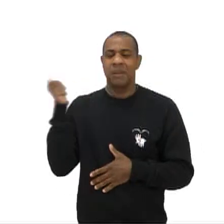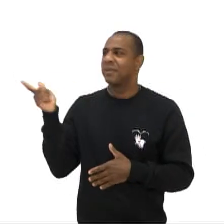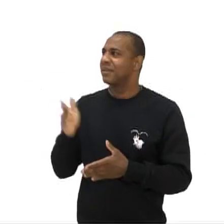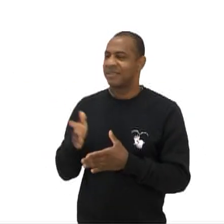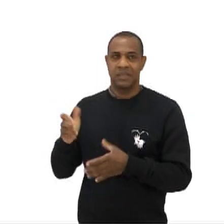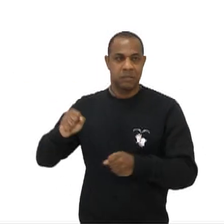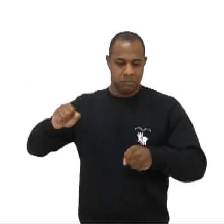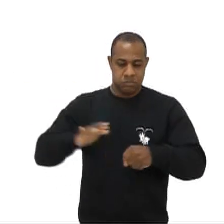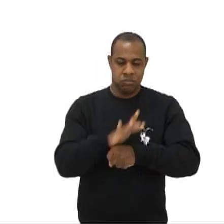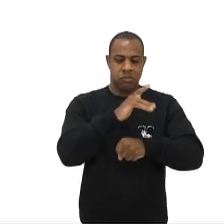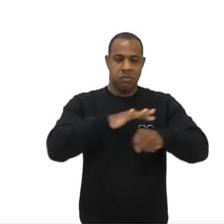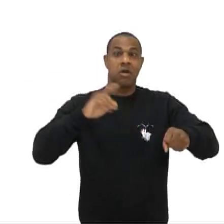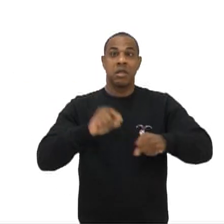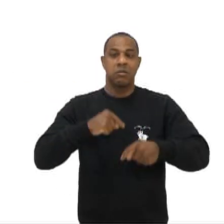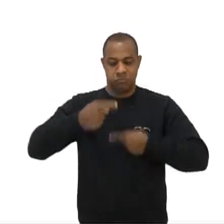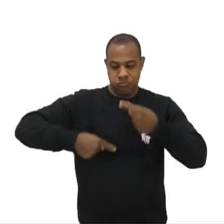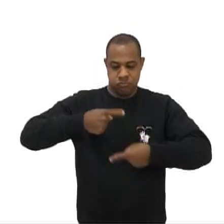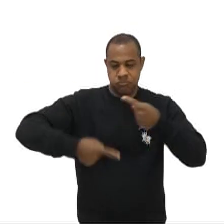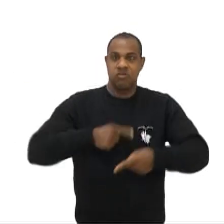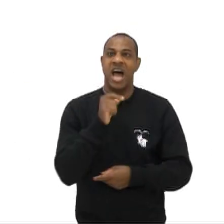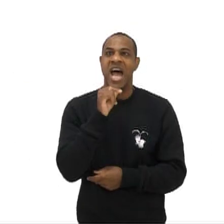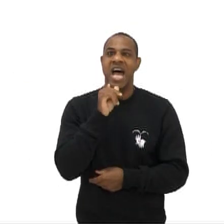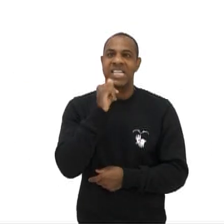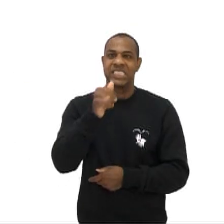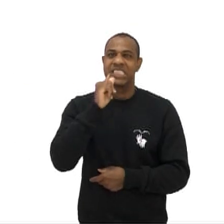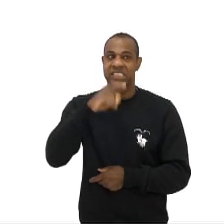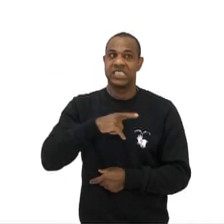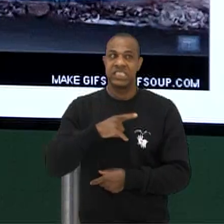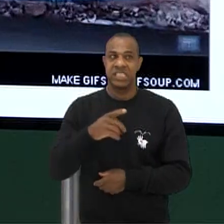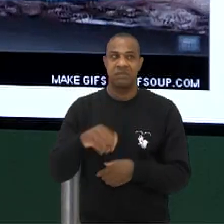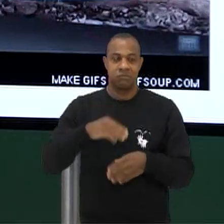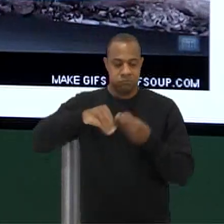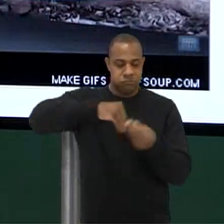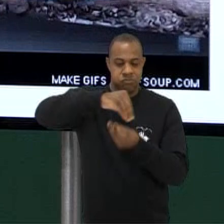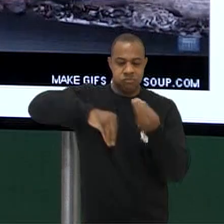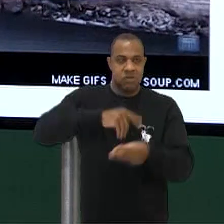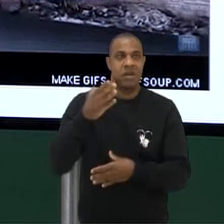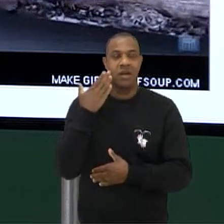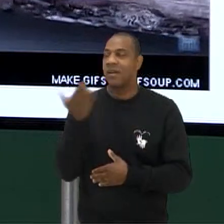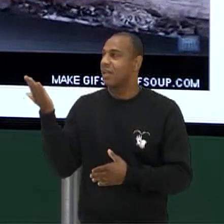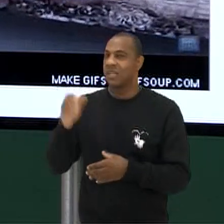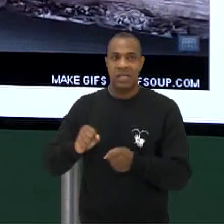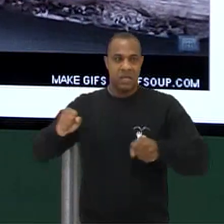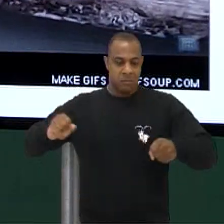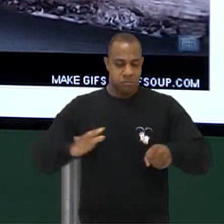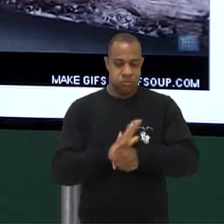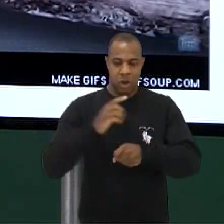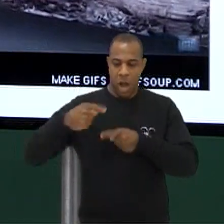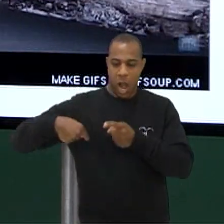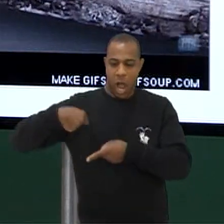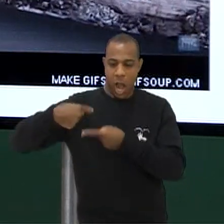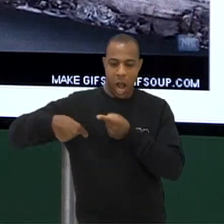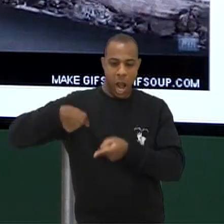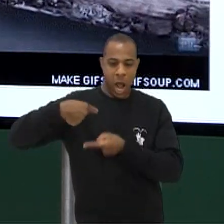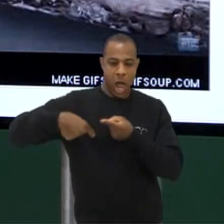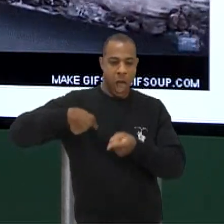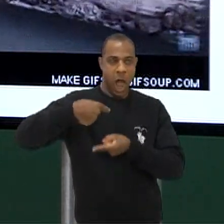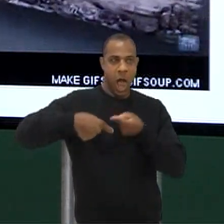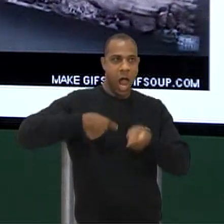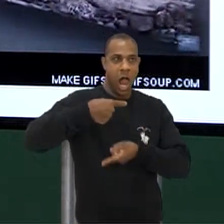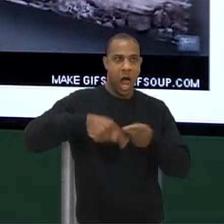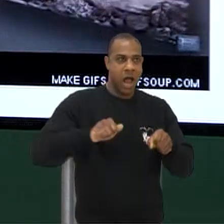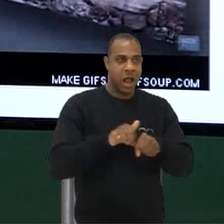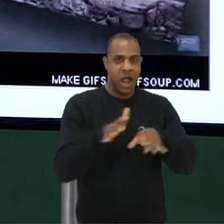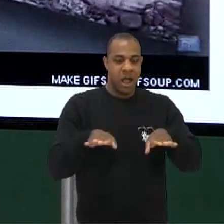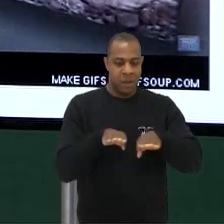muita quantidade de energia envolvida Certo? E aqui, por exemplo, um tsunami Quando ele começa, quando ele é formado a nível do mar Devido ao deslocamento de